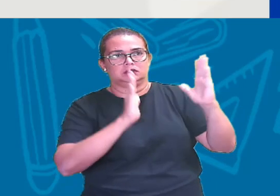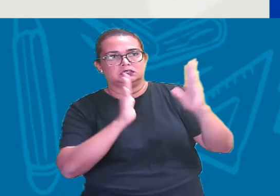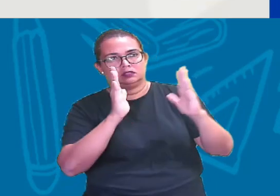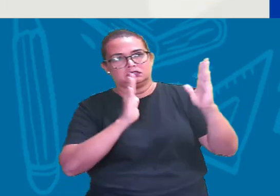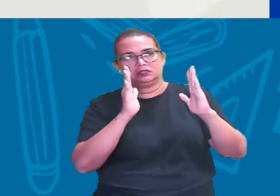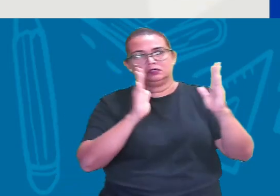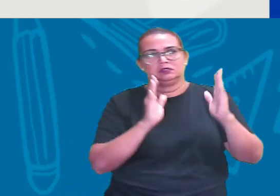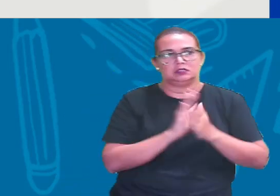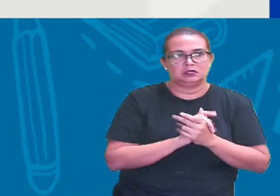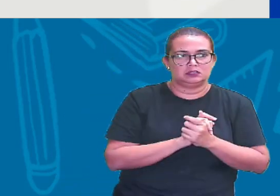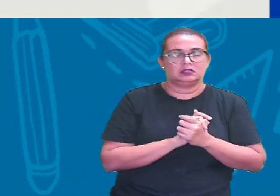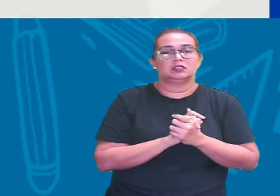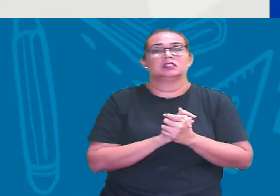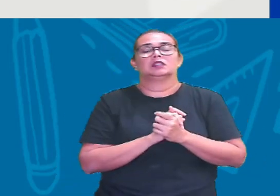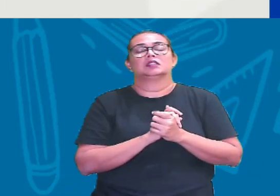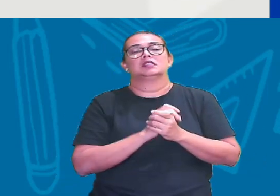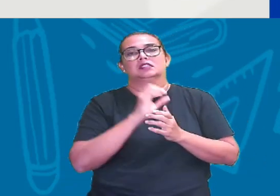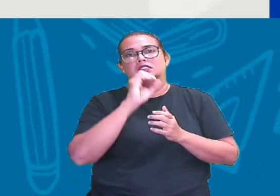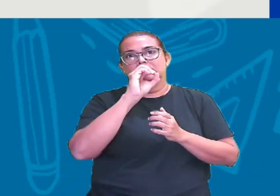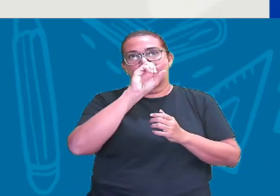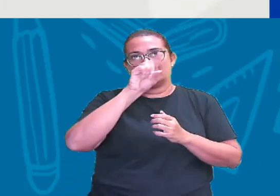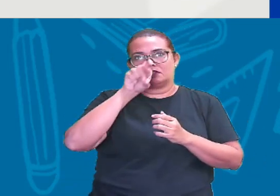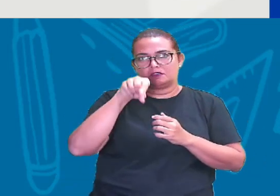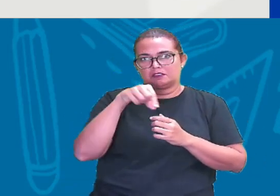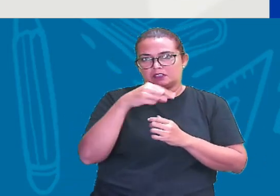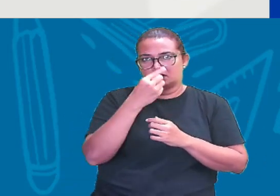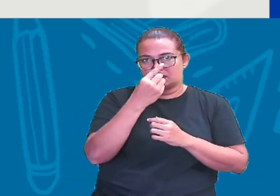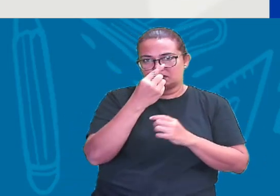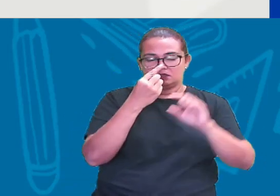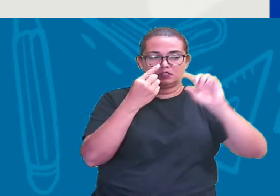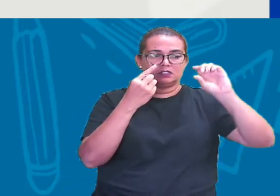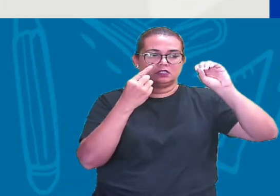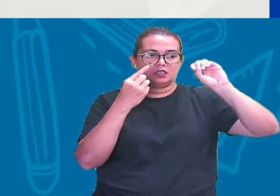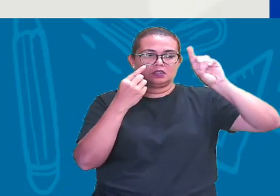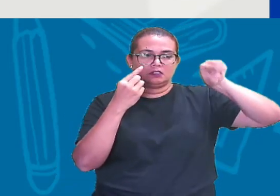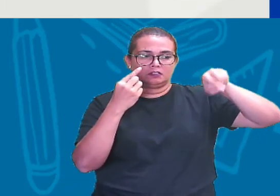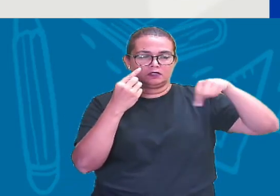,2 Mais números Então Nossos números Eles são